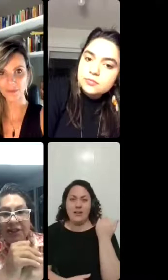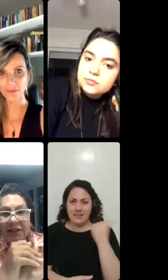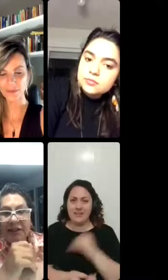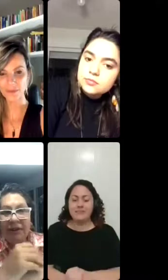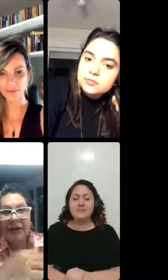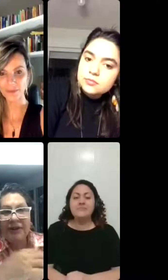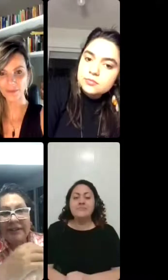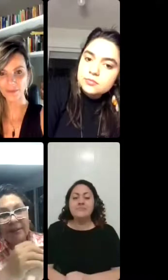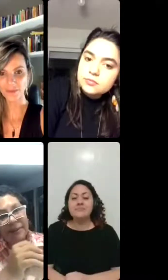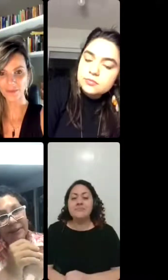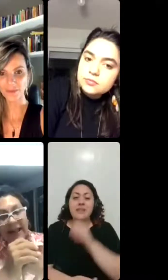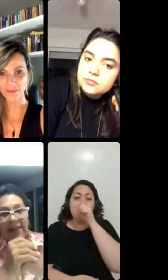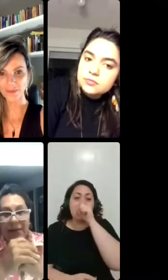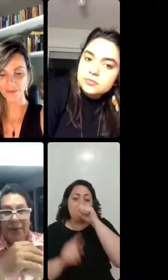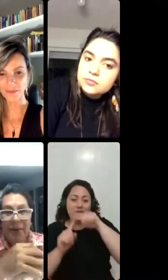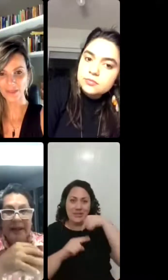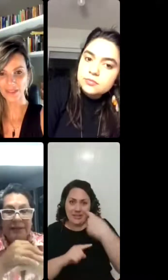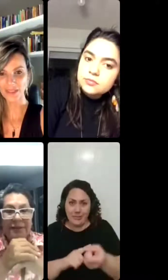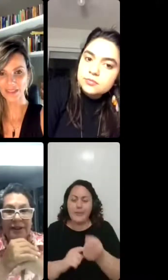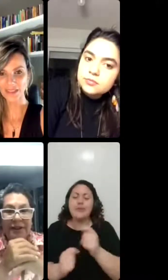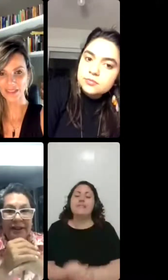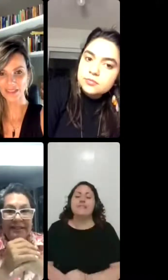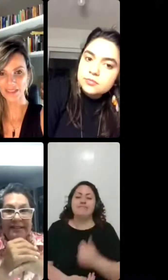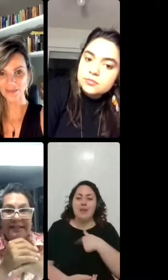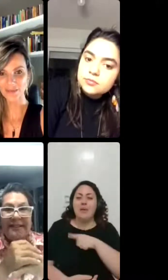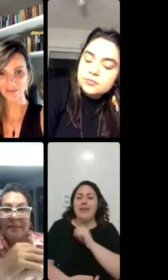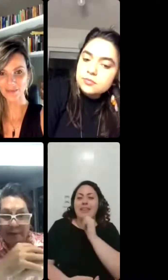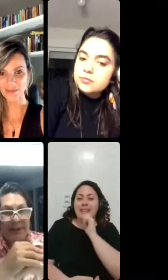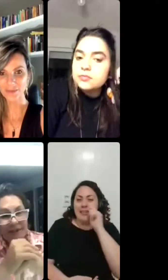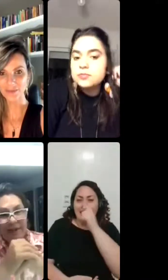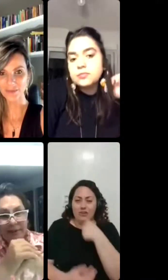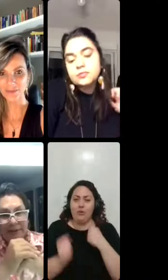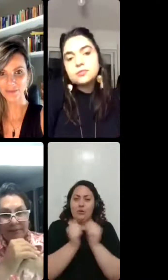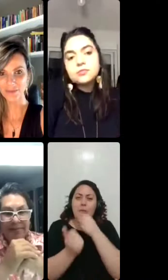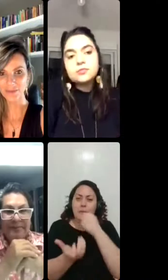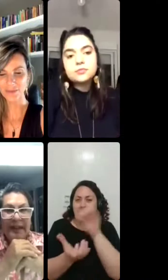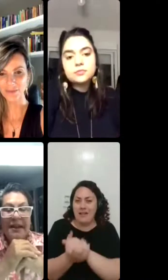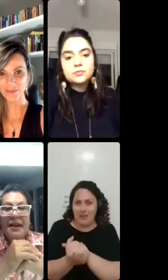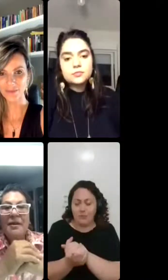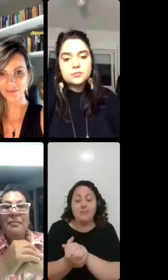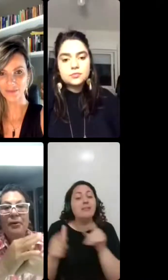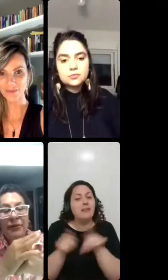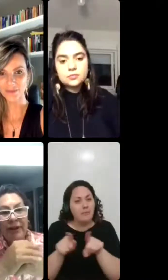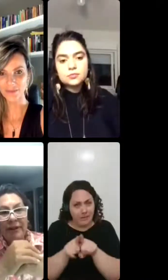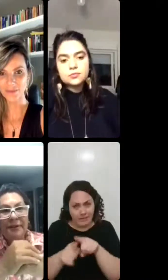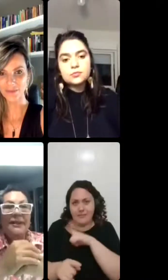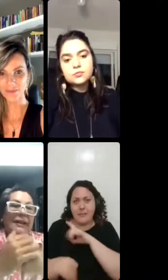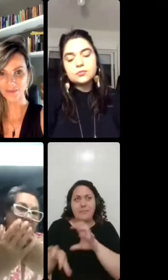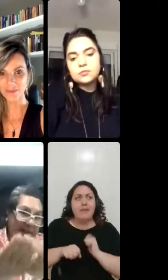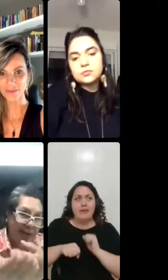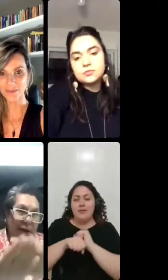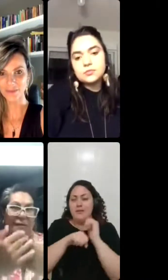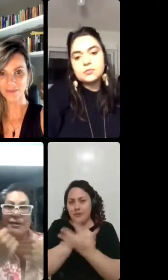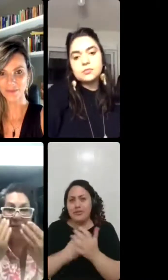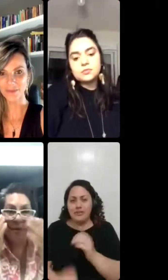seguinte, nós fizemos o teste, eu e o meu marido e nós também positivamos, né? Meu filho, que